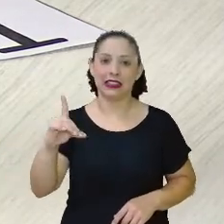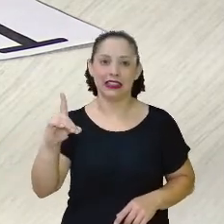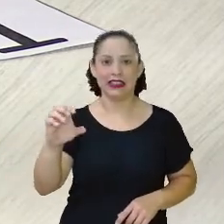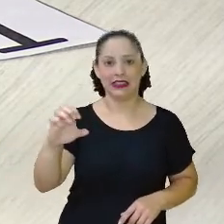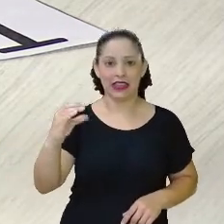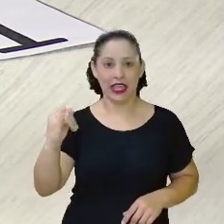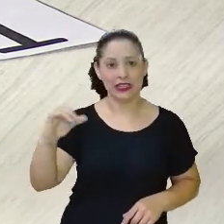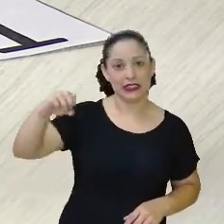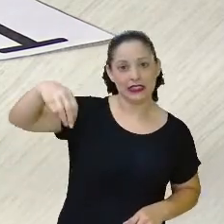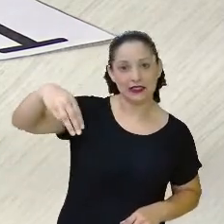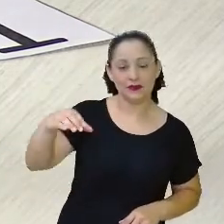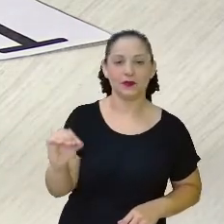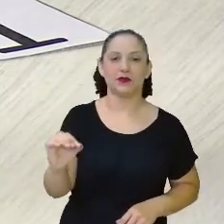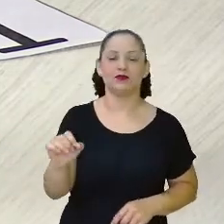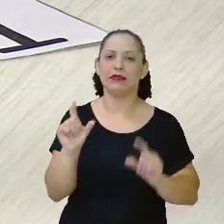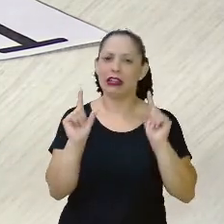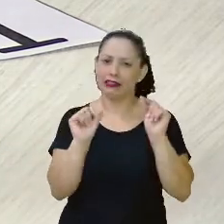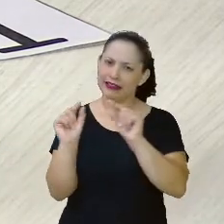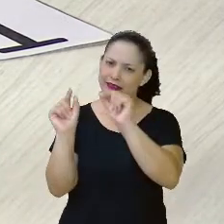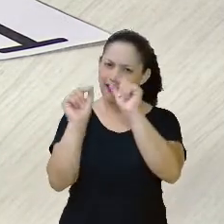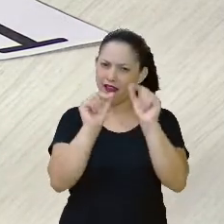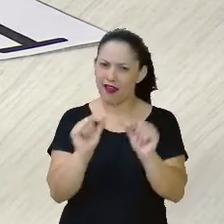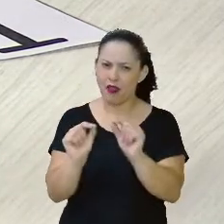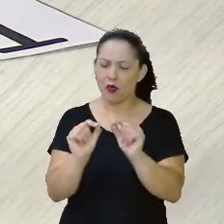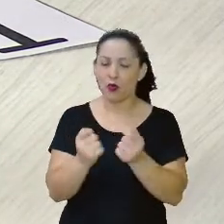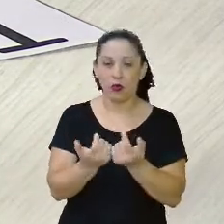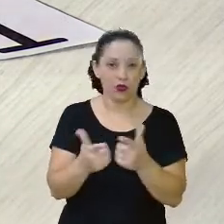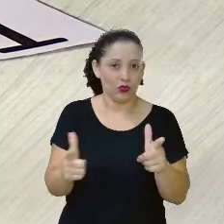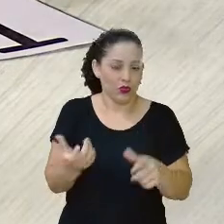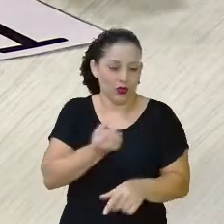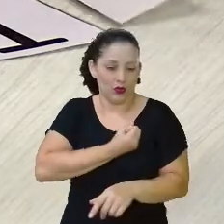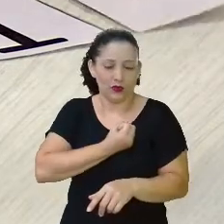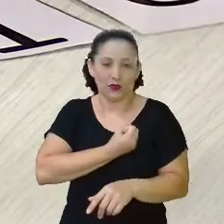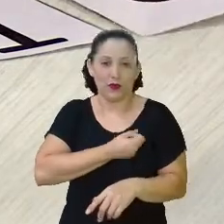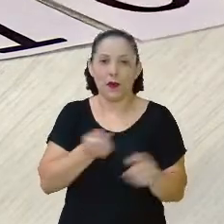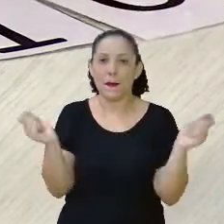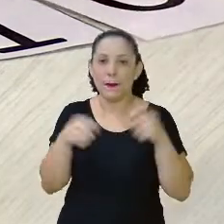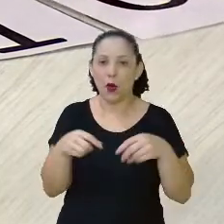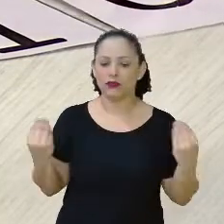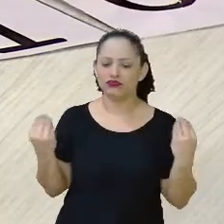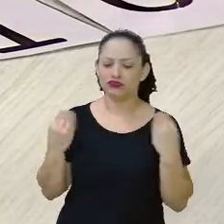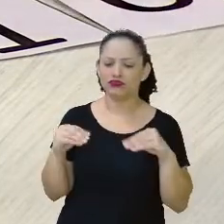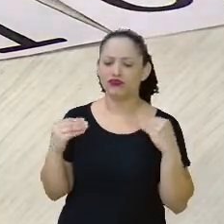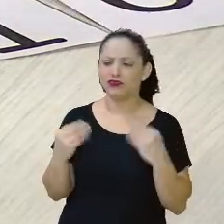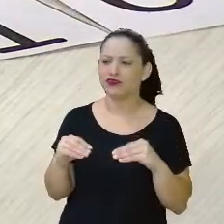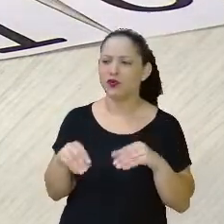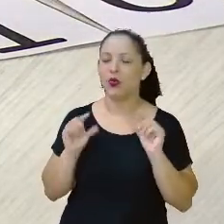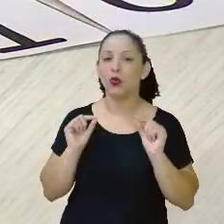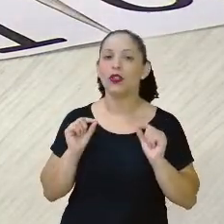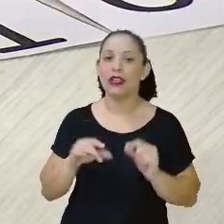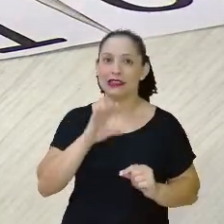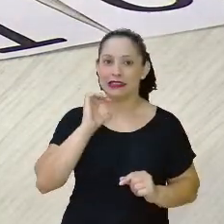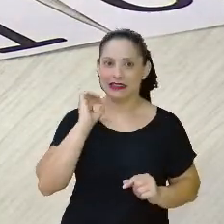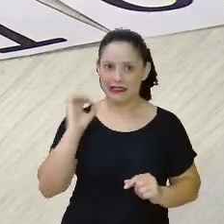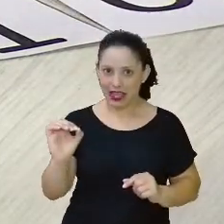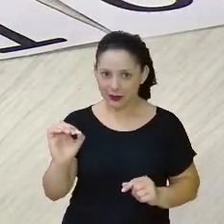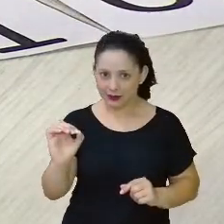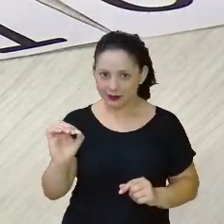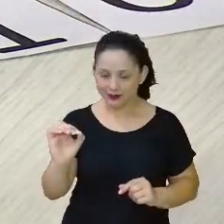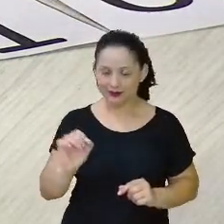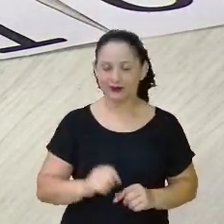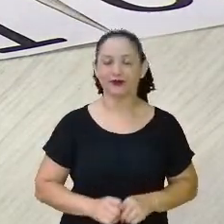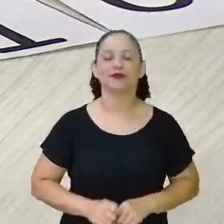dinheiro, aí, ó, como eu não vou ter mais número nenhum, eu posso colocar assim, o zero aqui. Mas,